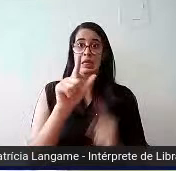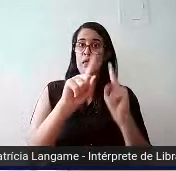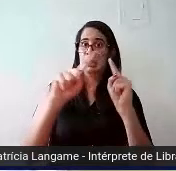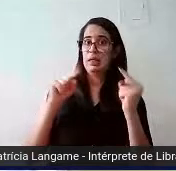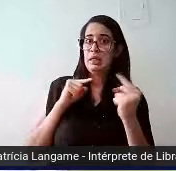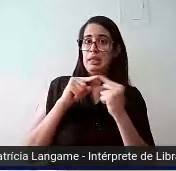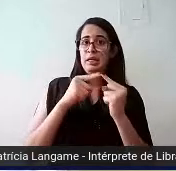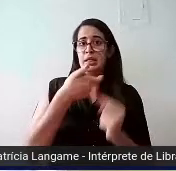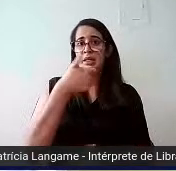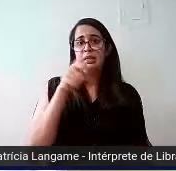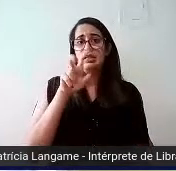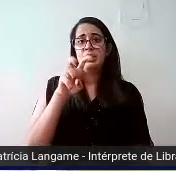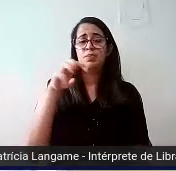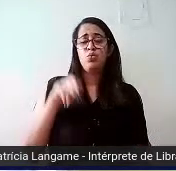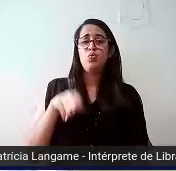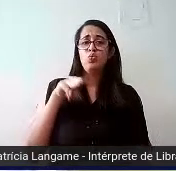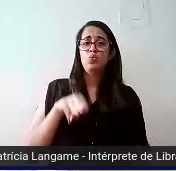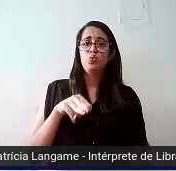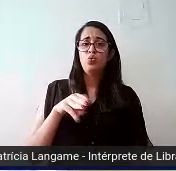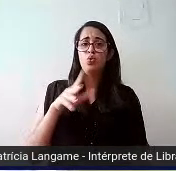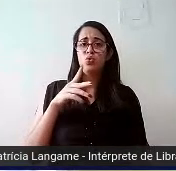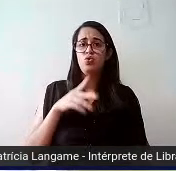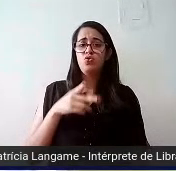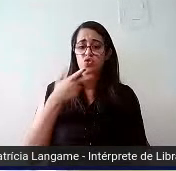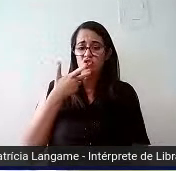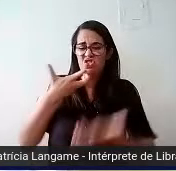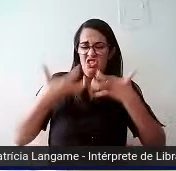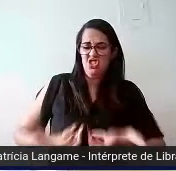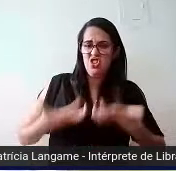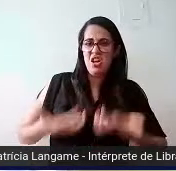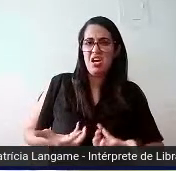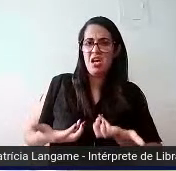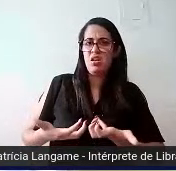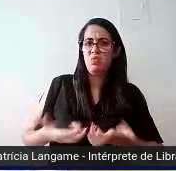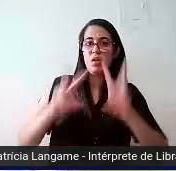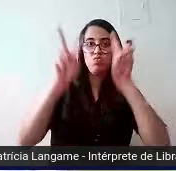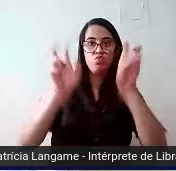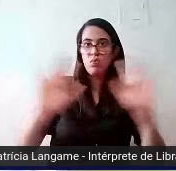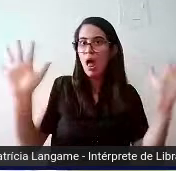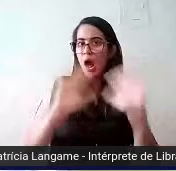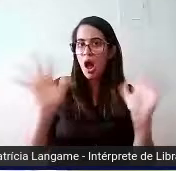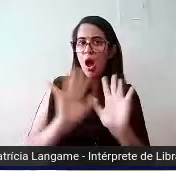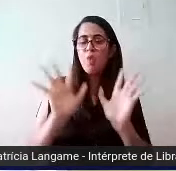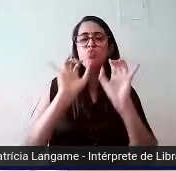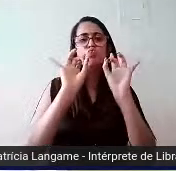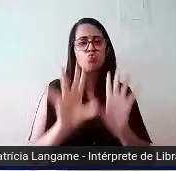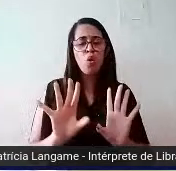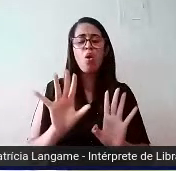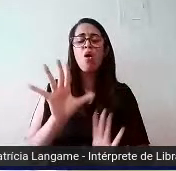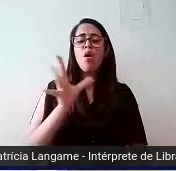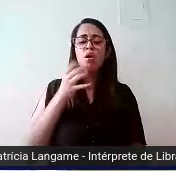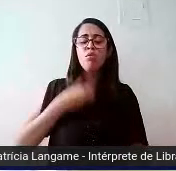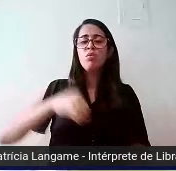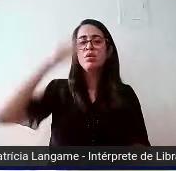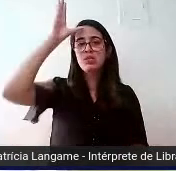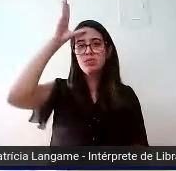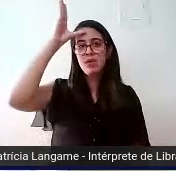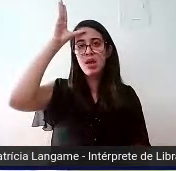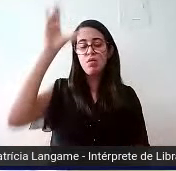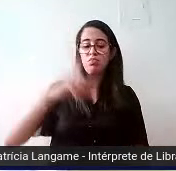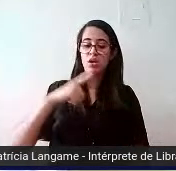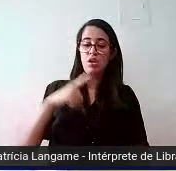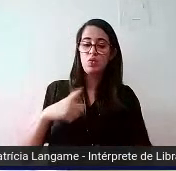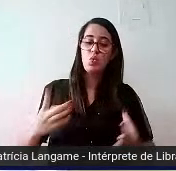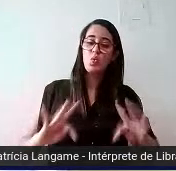nesses 15 minutos, de esgotar o assunto. Eu quero apenas trazer a vocês o conhecimento, a existência dessa tecnologia e